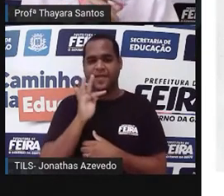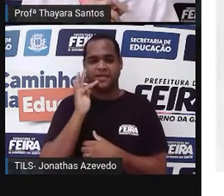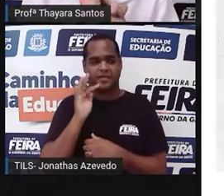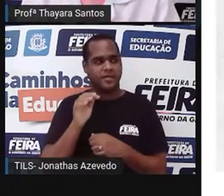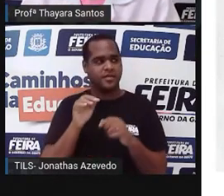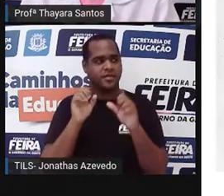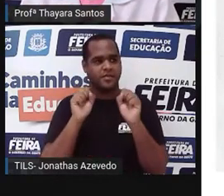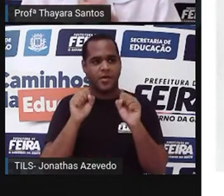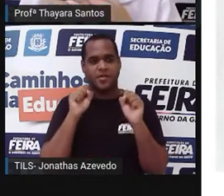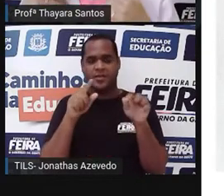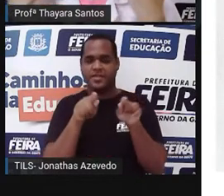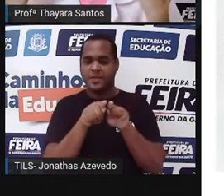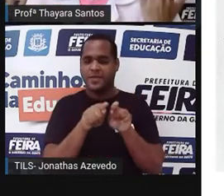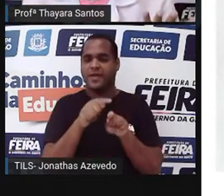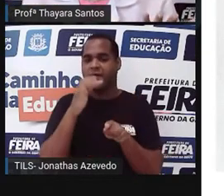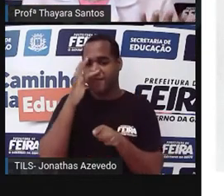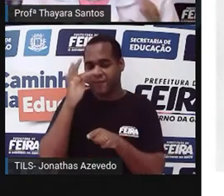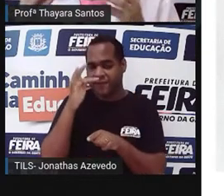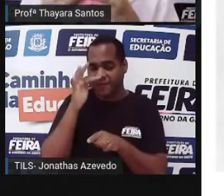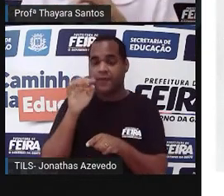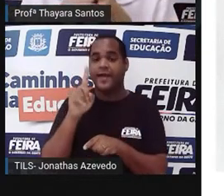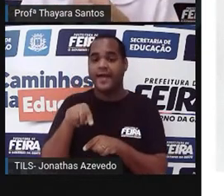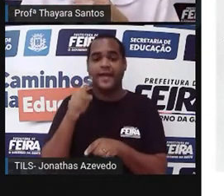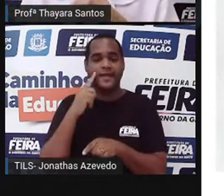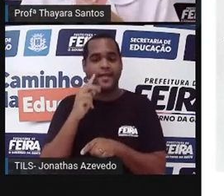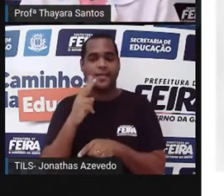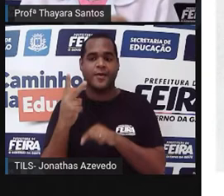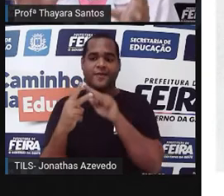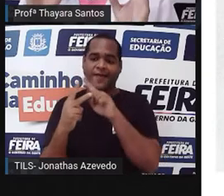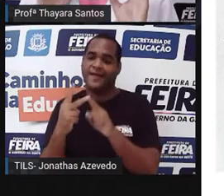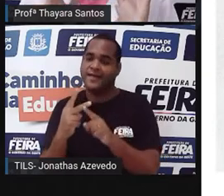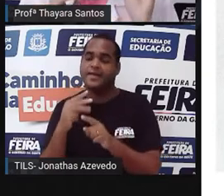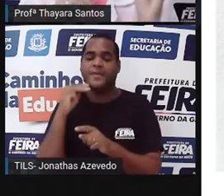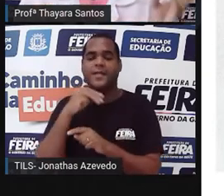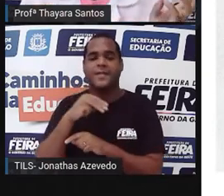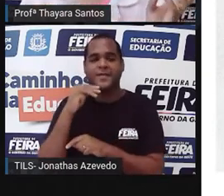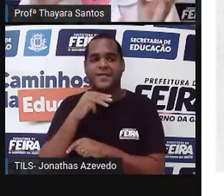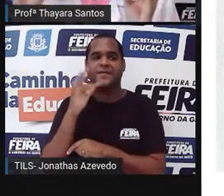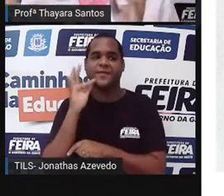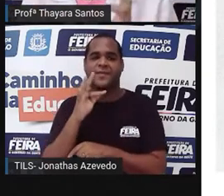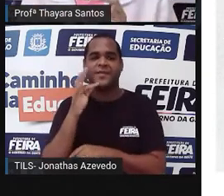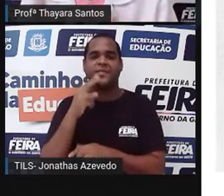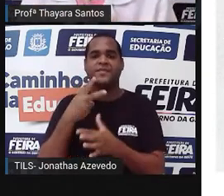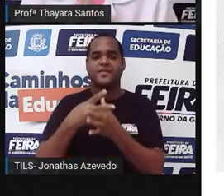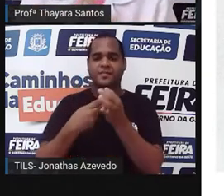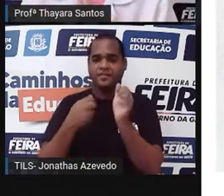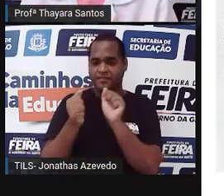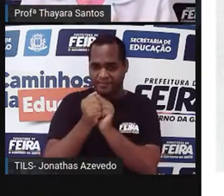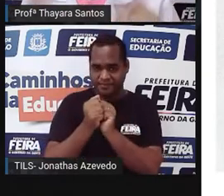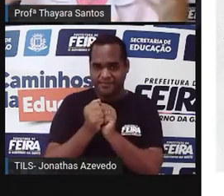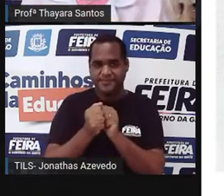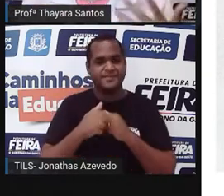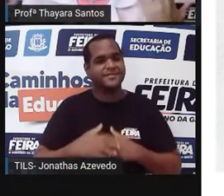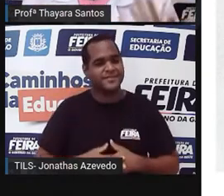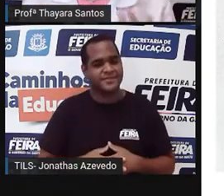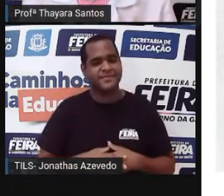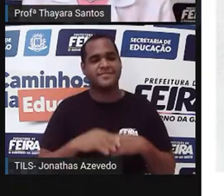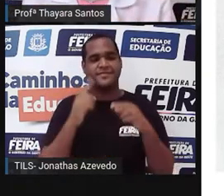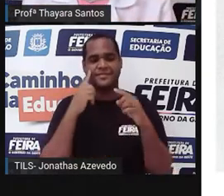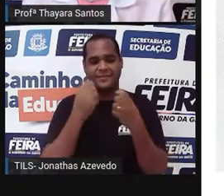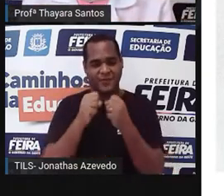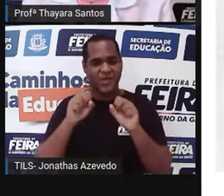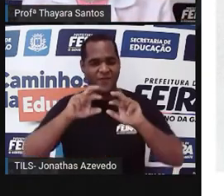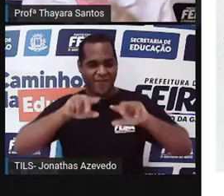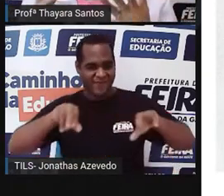pode ter flores que são hermafroditas, que dentro da mesma flor tem estrutura masculina e estrutura feminina. Então, tem essa grande